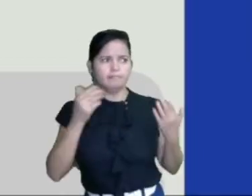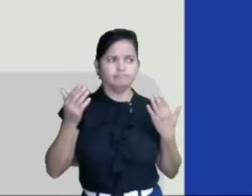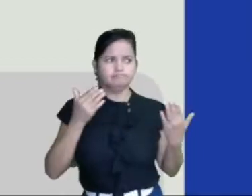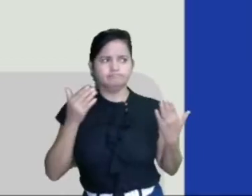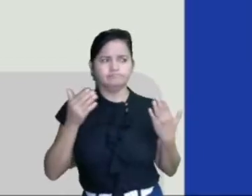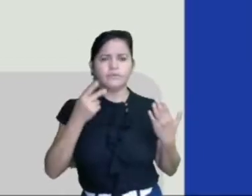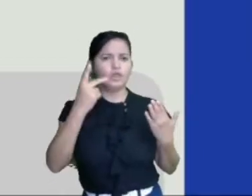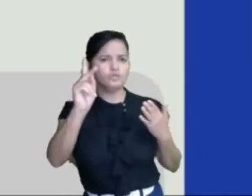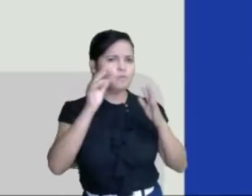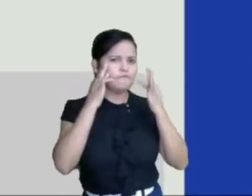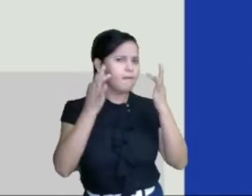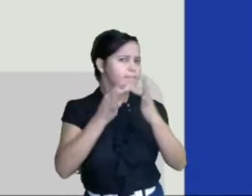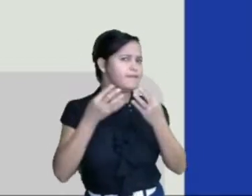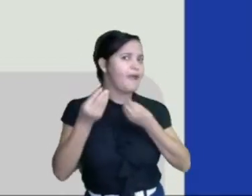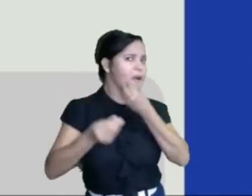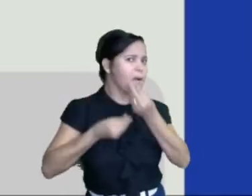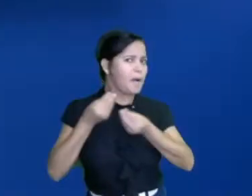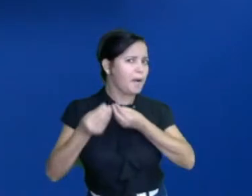Como é a tua família?